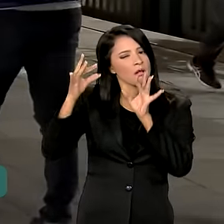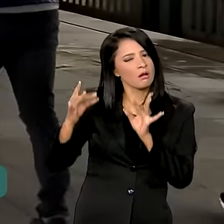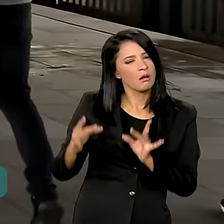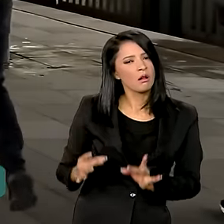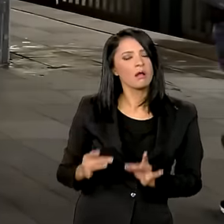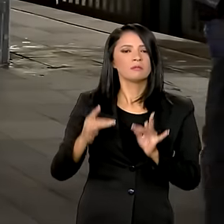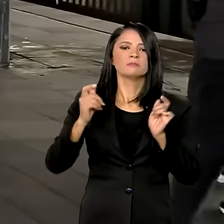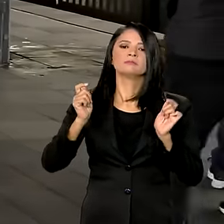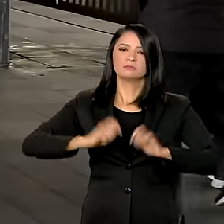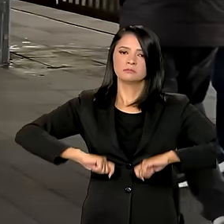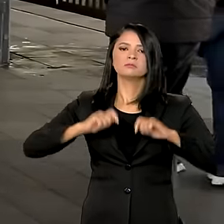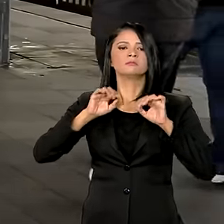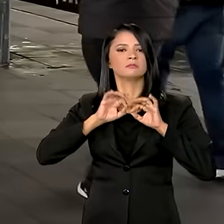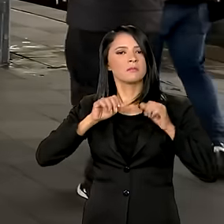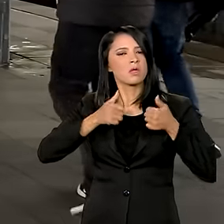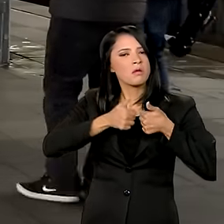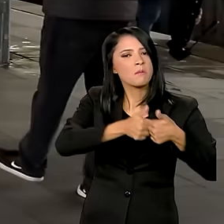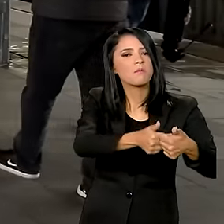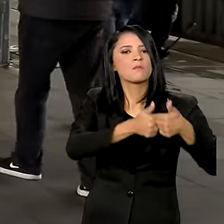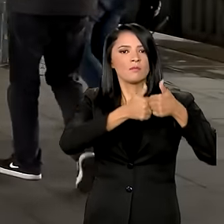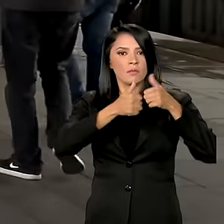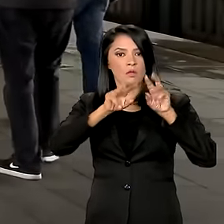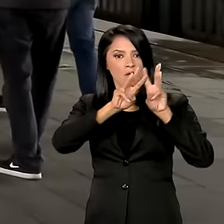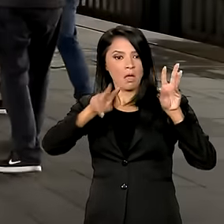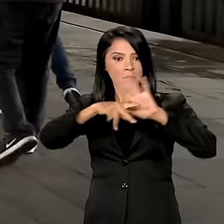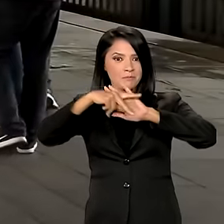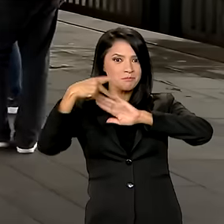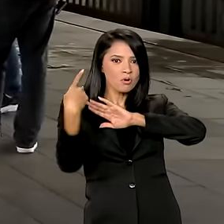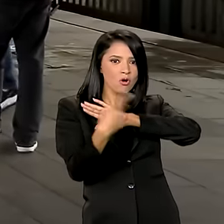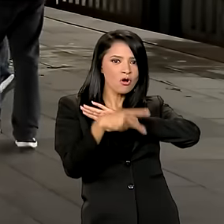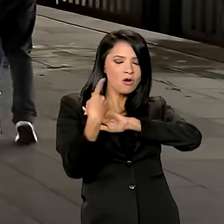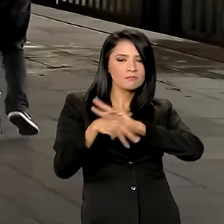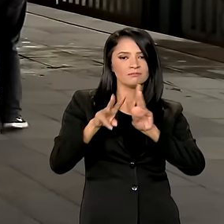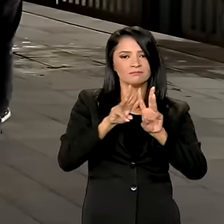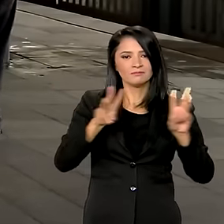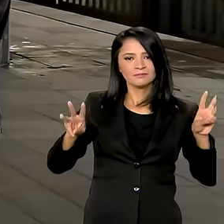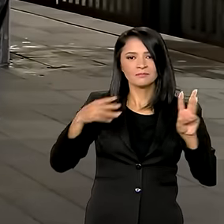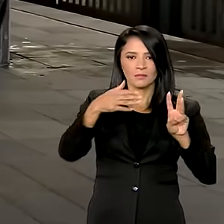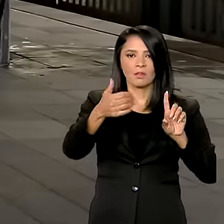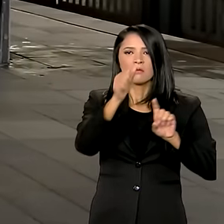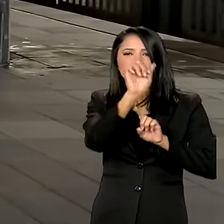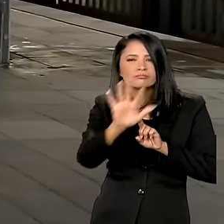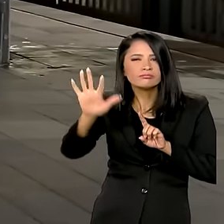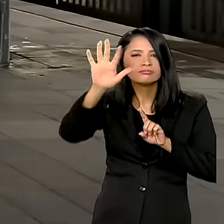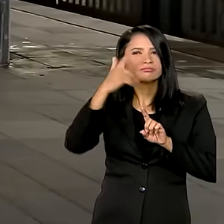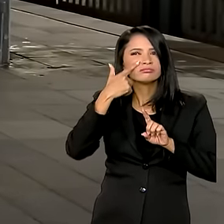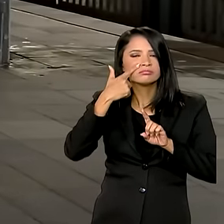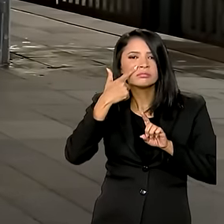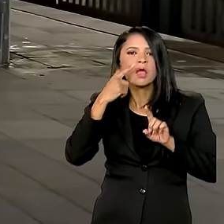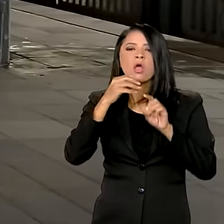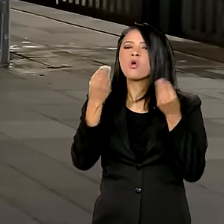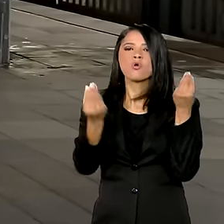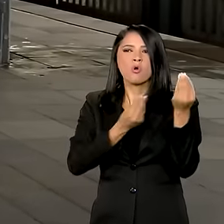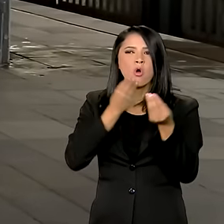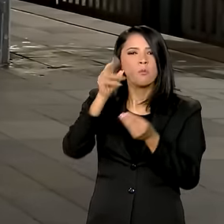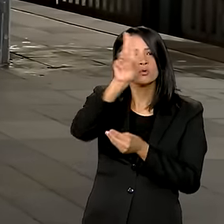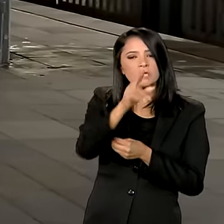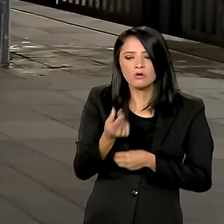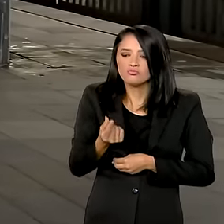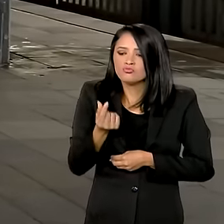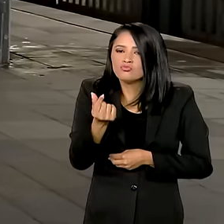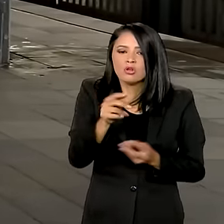perto vai poder acompanhar uma aba específica no portal da transparência, como estão sendo utilizados todos os recursos